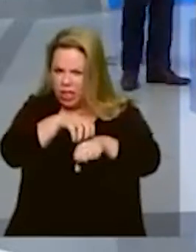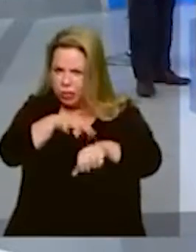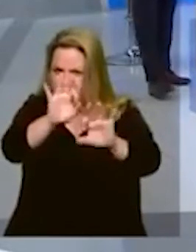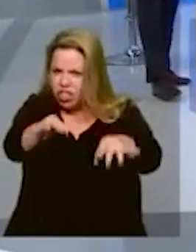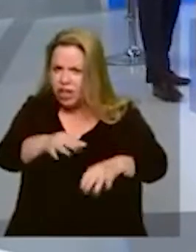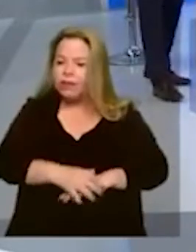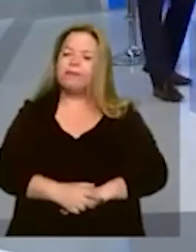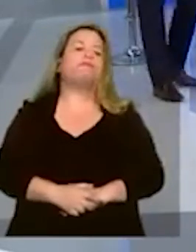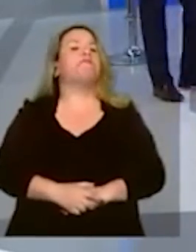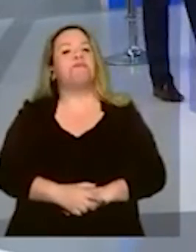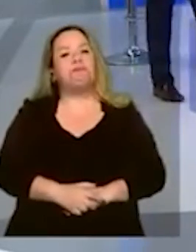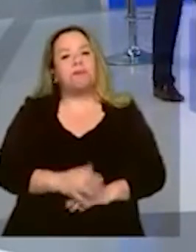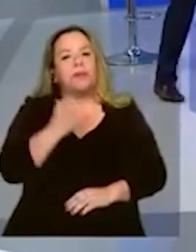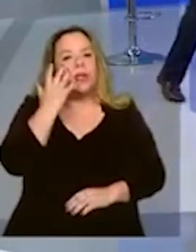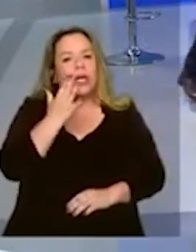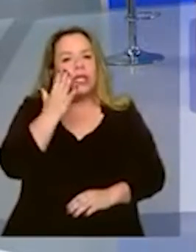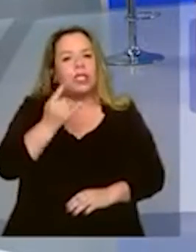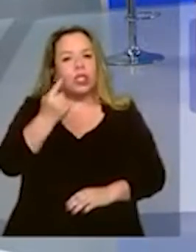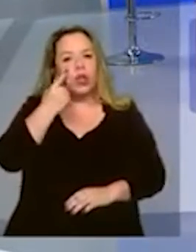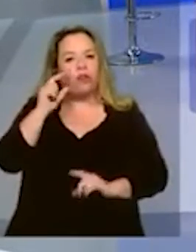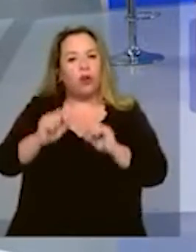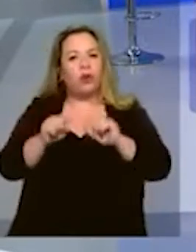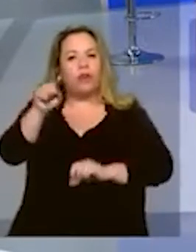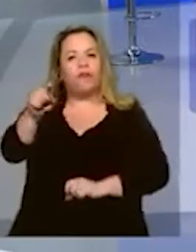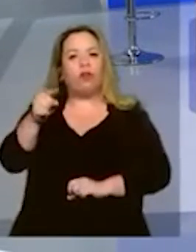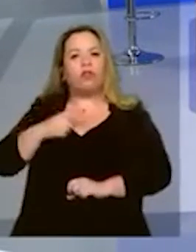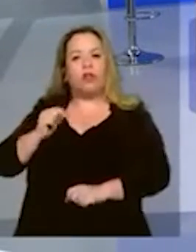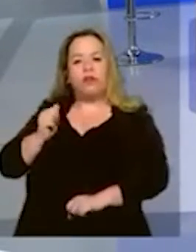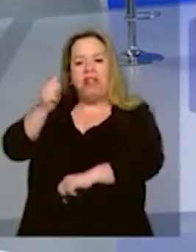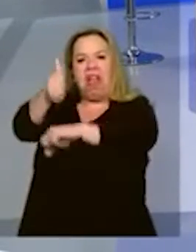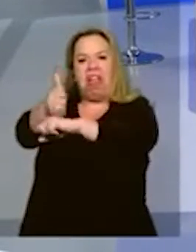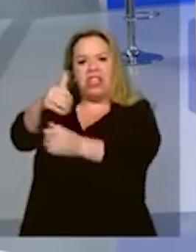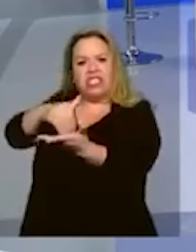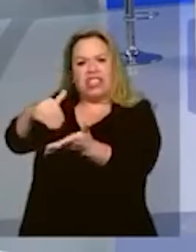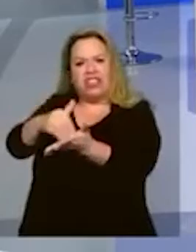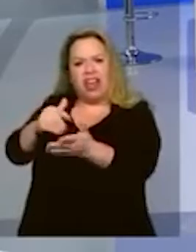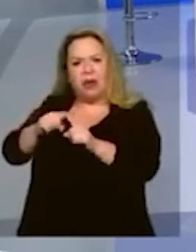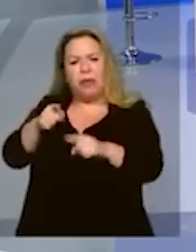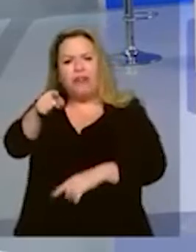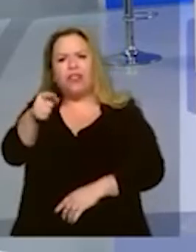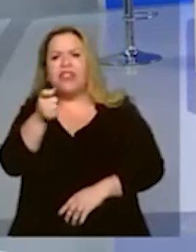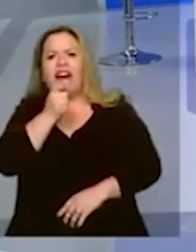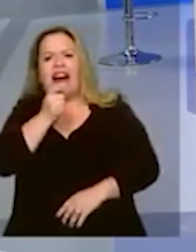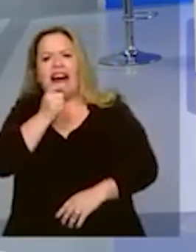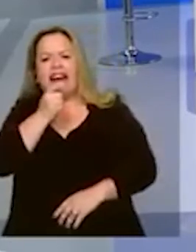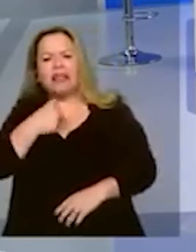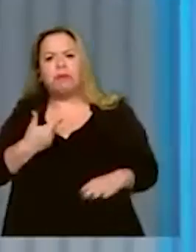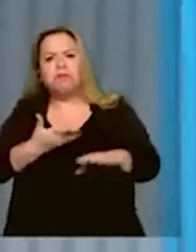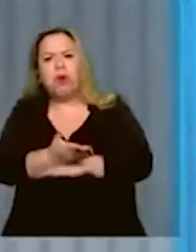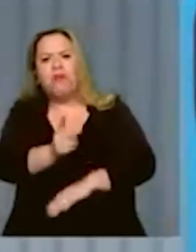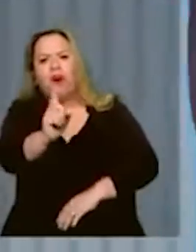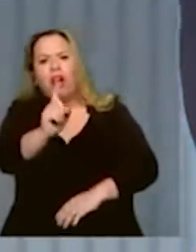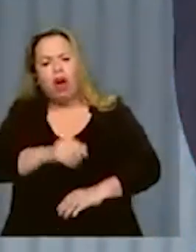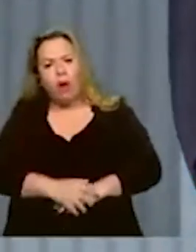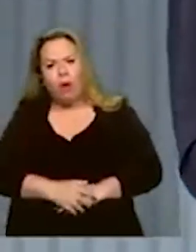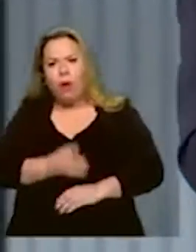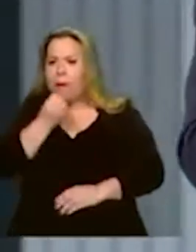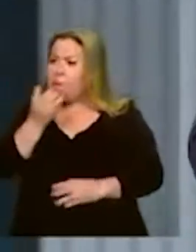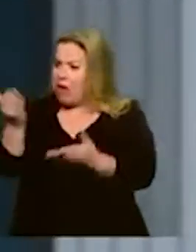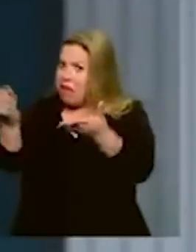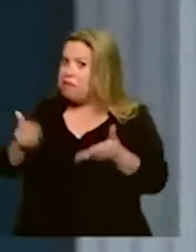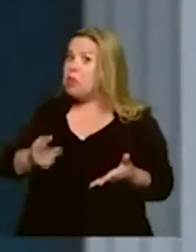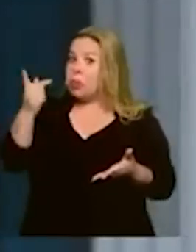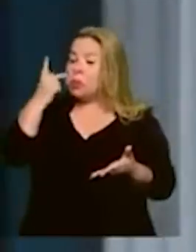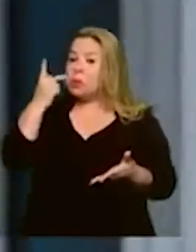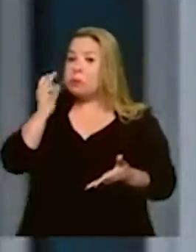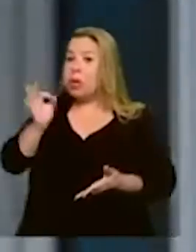tenho visto você nomeando o secretário antes de se eleger. Você é bem-vindo a São Paulo. Você